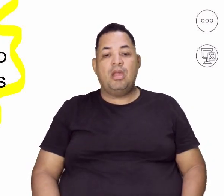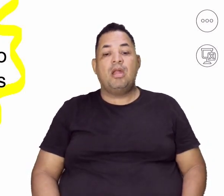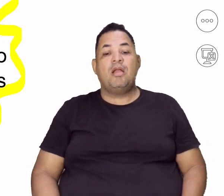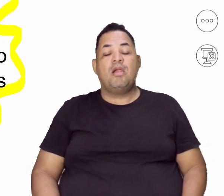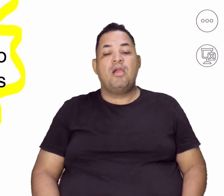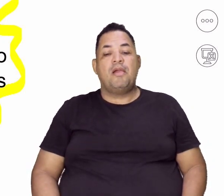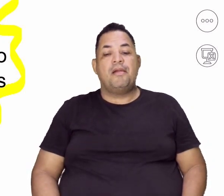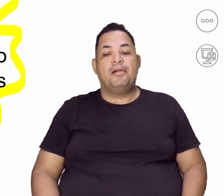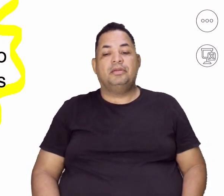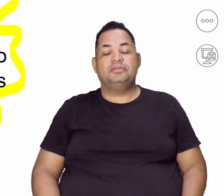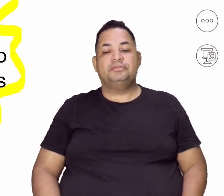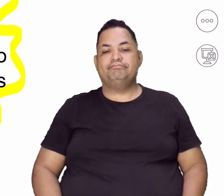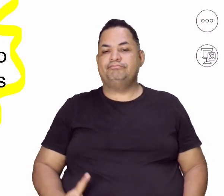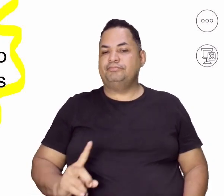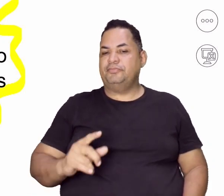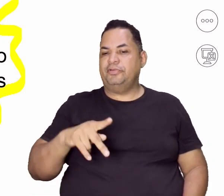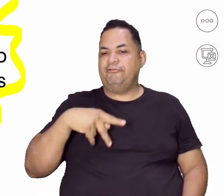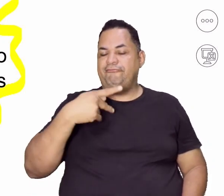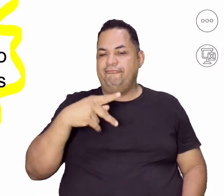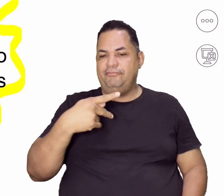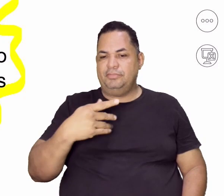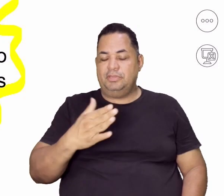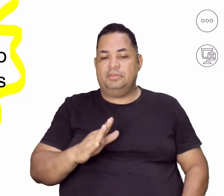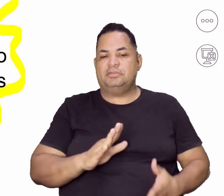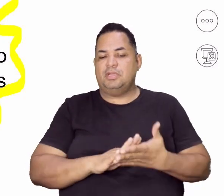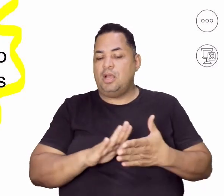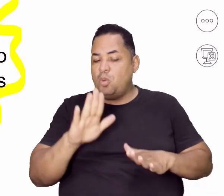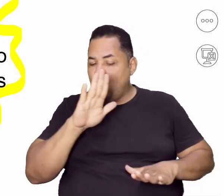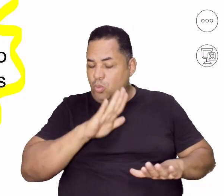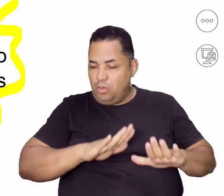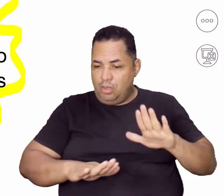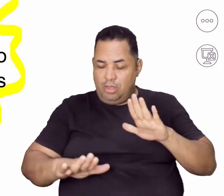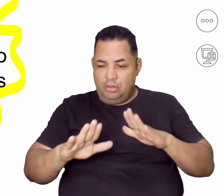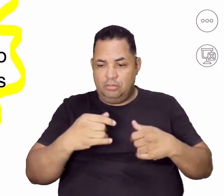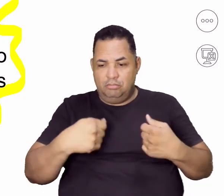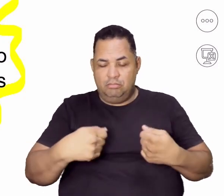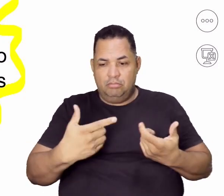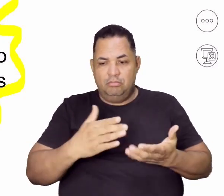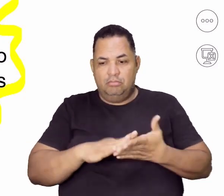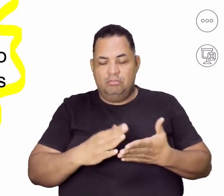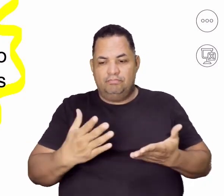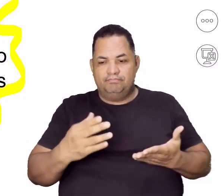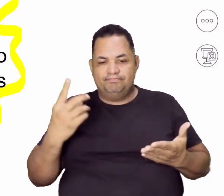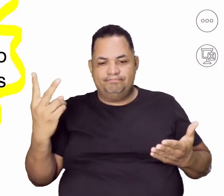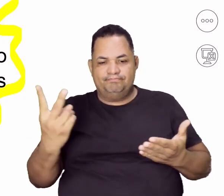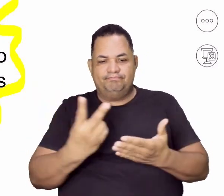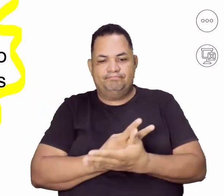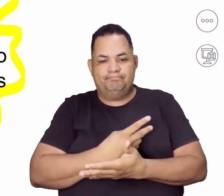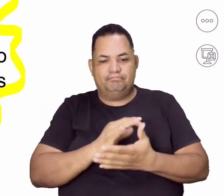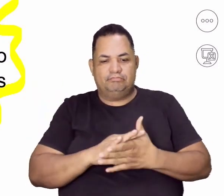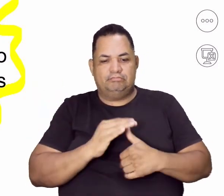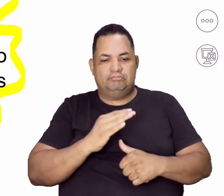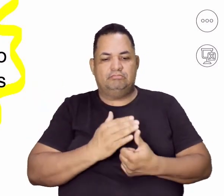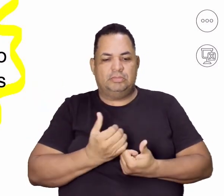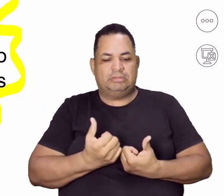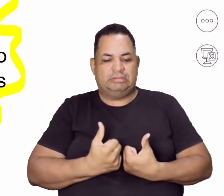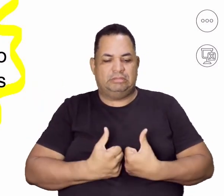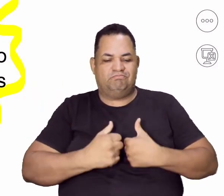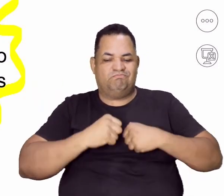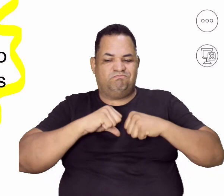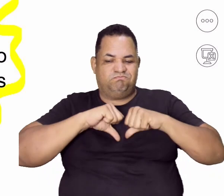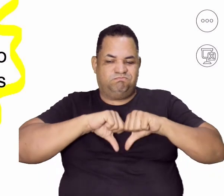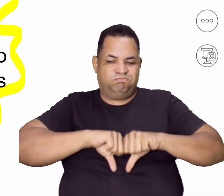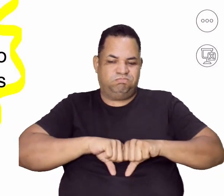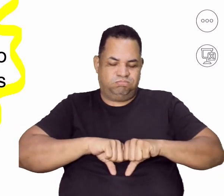de não fazer, mas sim de atenção, de cuidado. Porque isso pode levar a uma depressão, pode